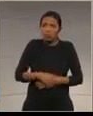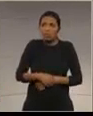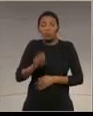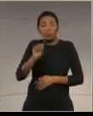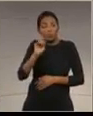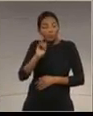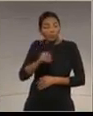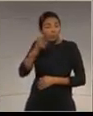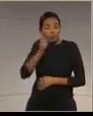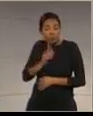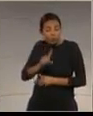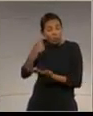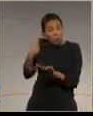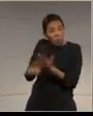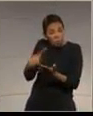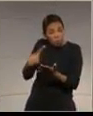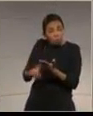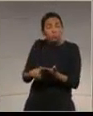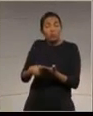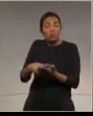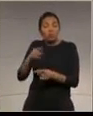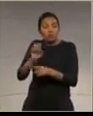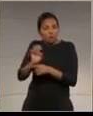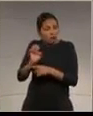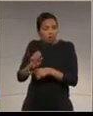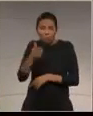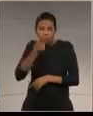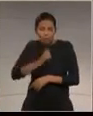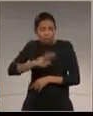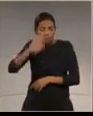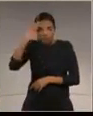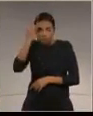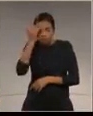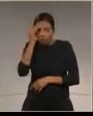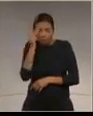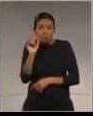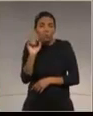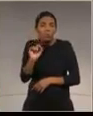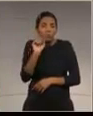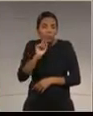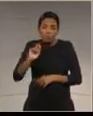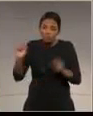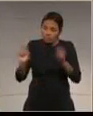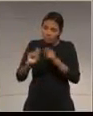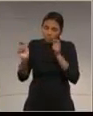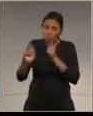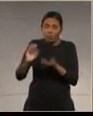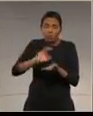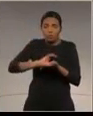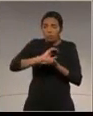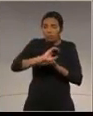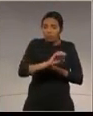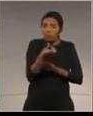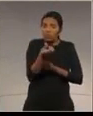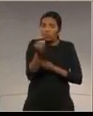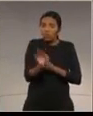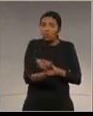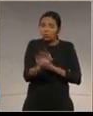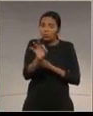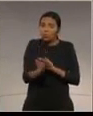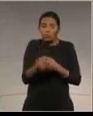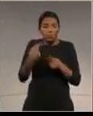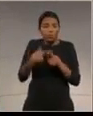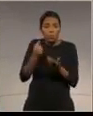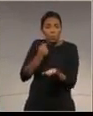é que nós devemos trazer para dentro do Caixa do Estado esse valor de 6% que hoje é pago ao